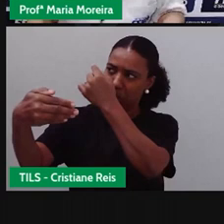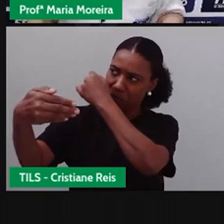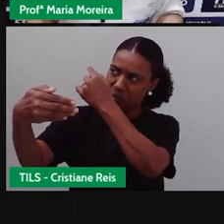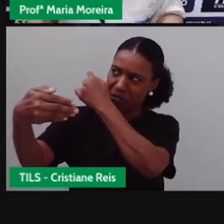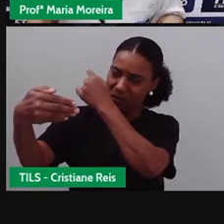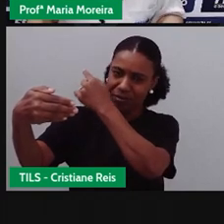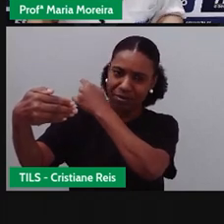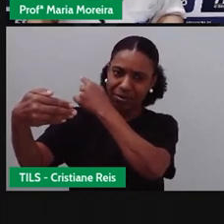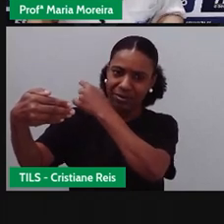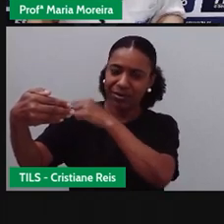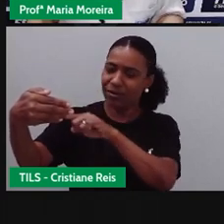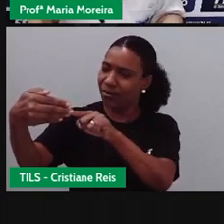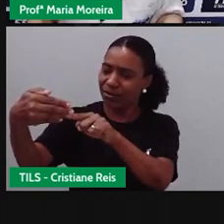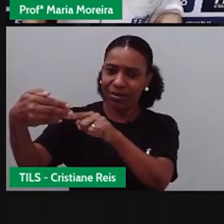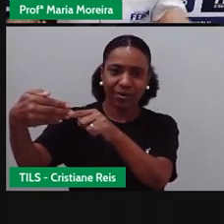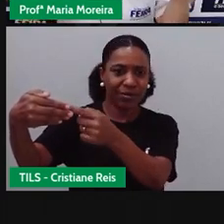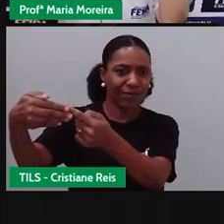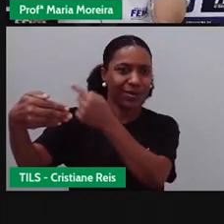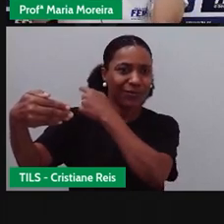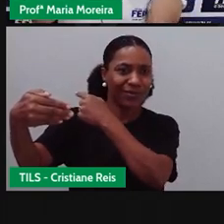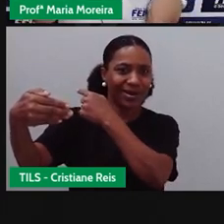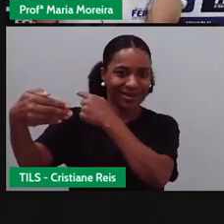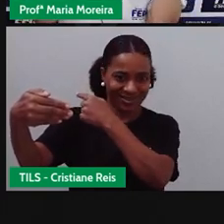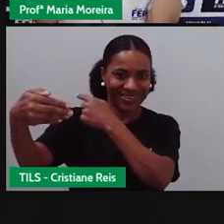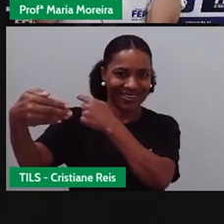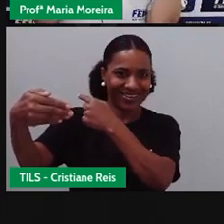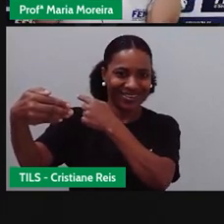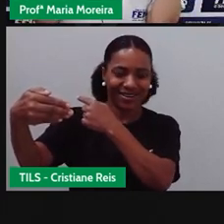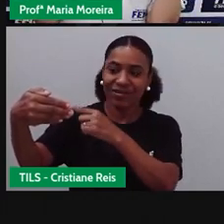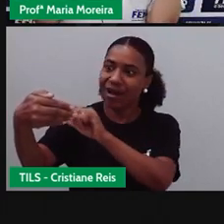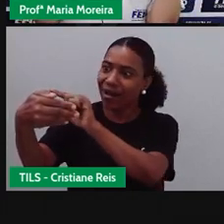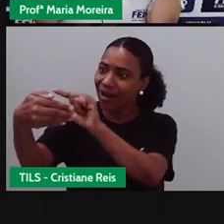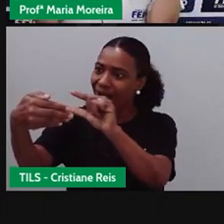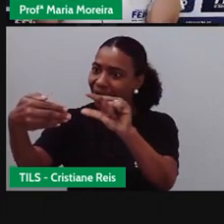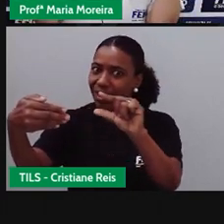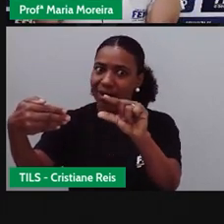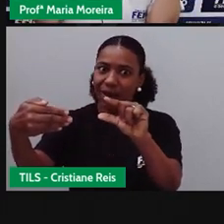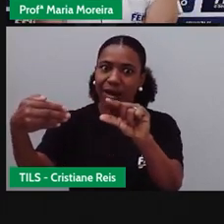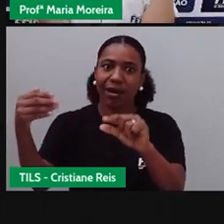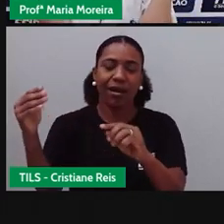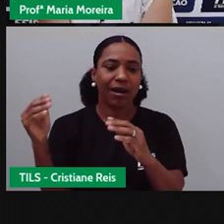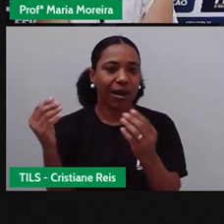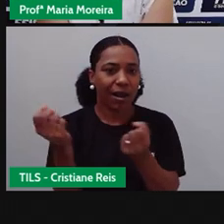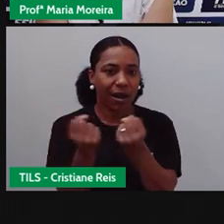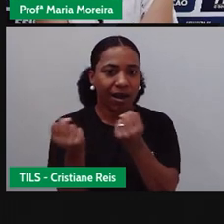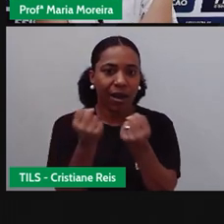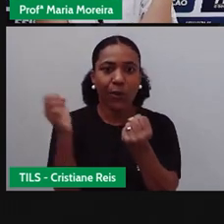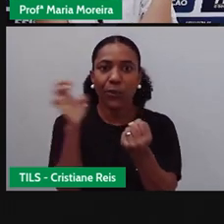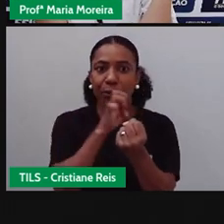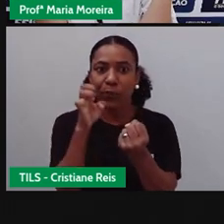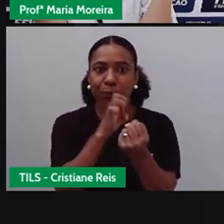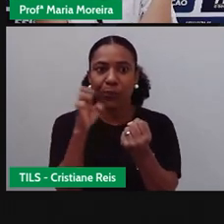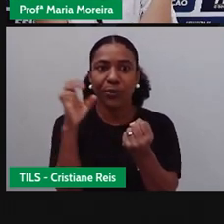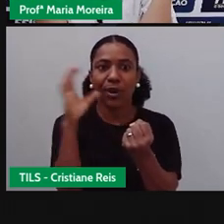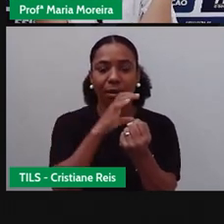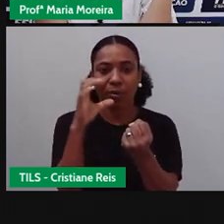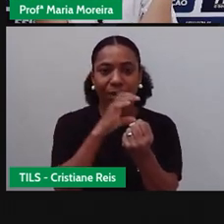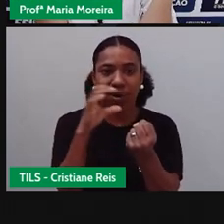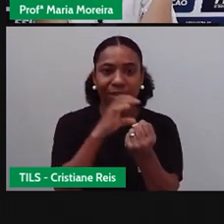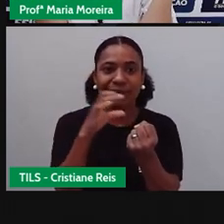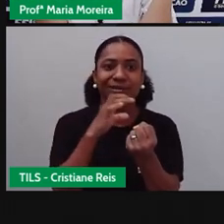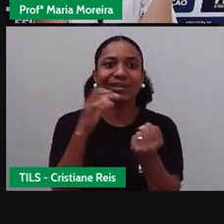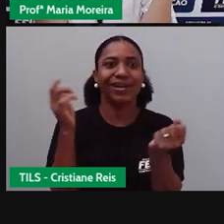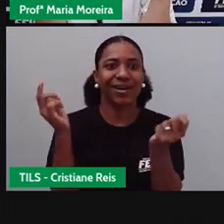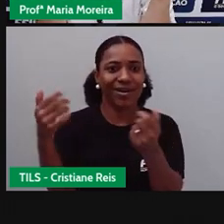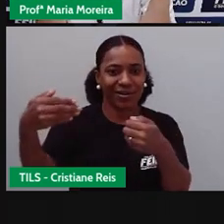Escrevam o nome ambulância. Cheguem no espelho e olhem. Vai aparecer o quê? Ao contrário.